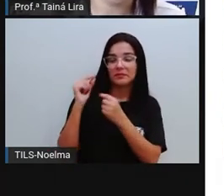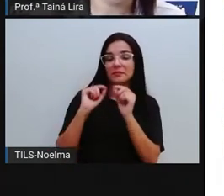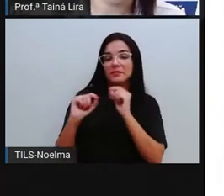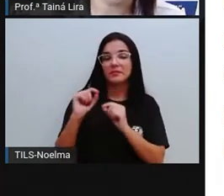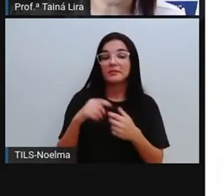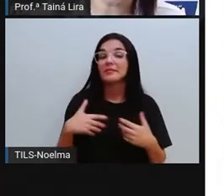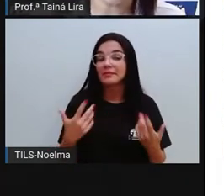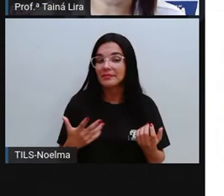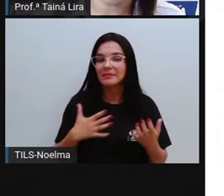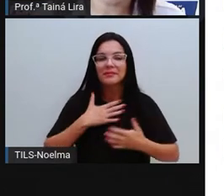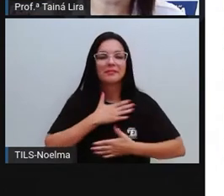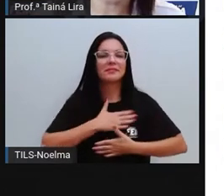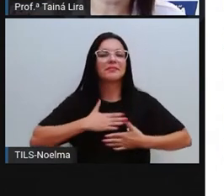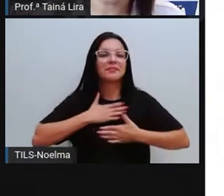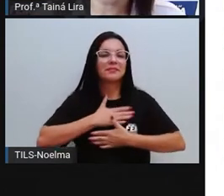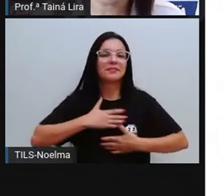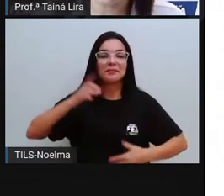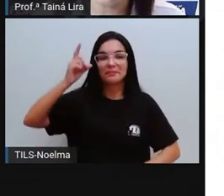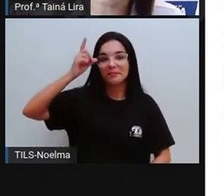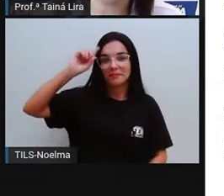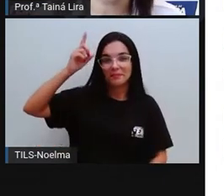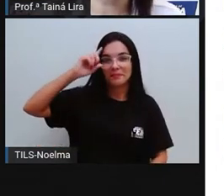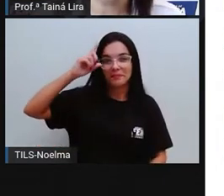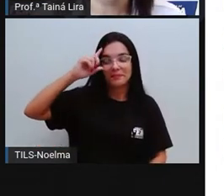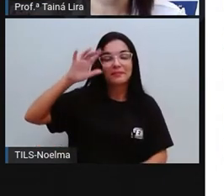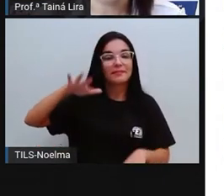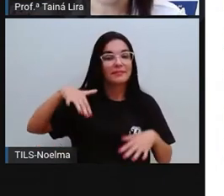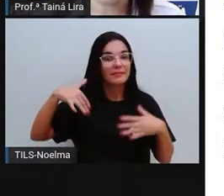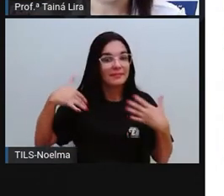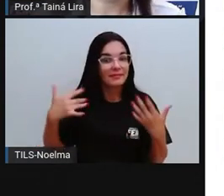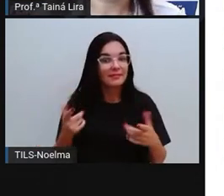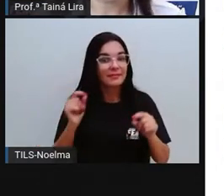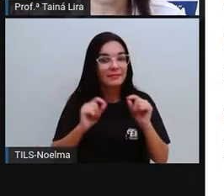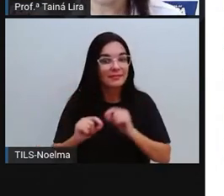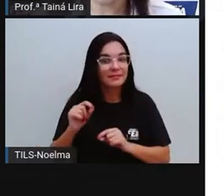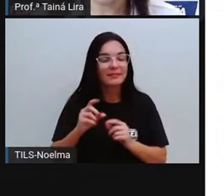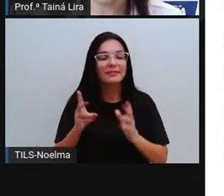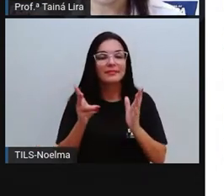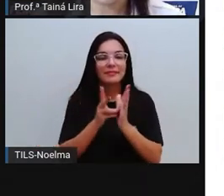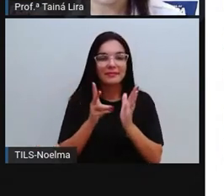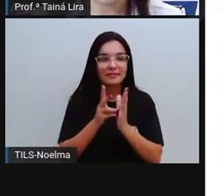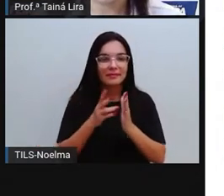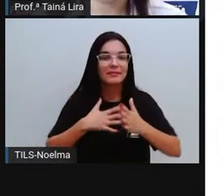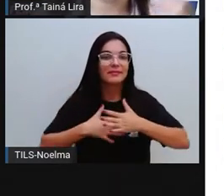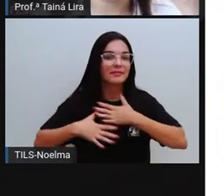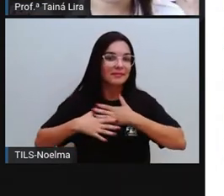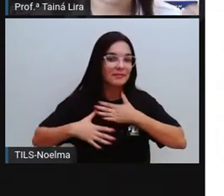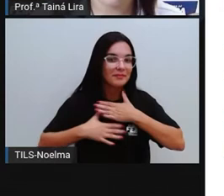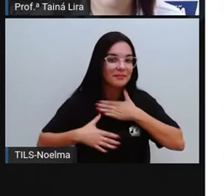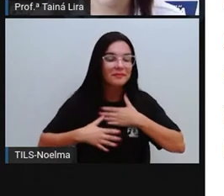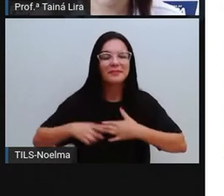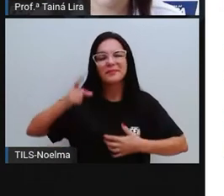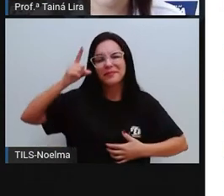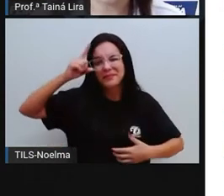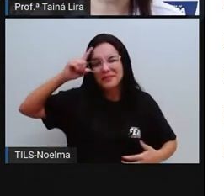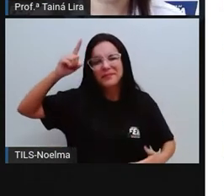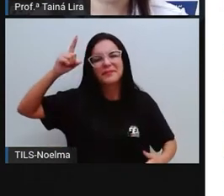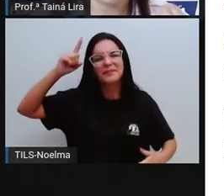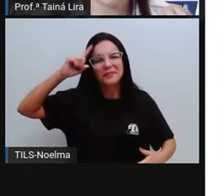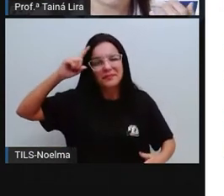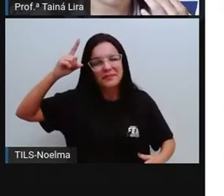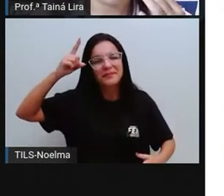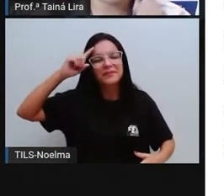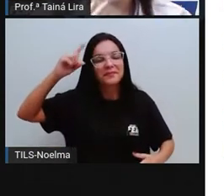por exemplo, tomar banho todos os dias. Então, os indígenas tomam banho todos os dias e naquela época, né,